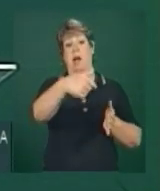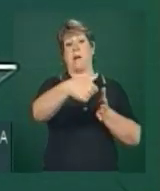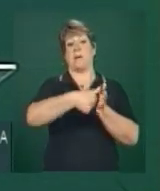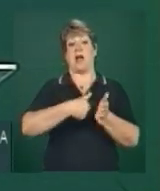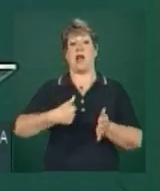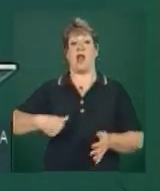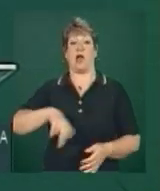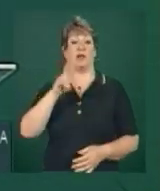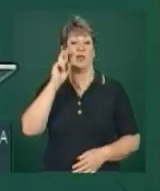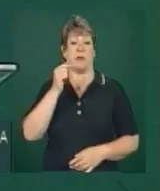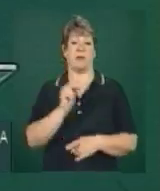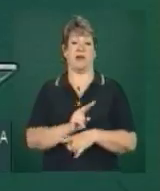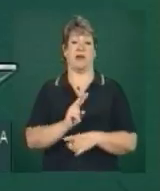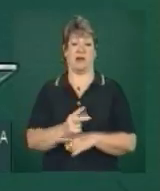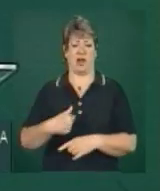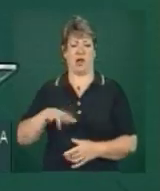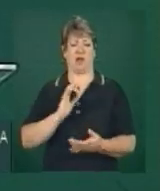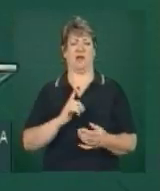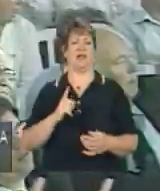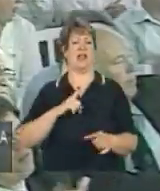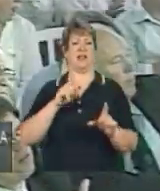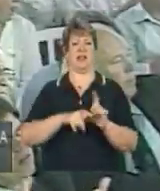de empréstimo. Acho